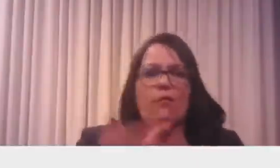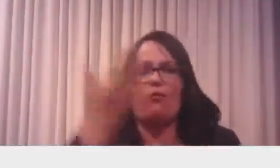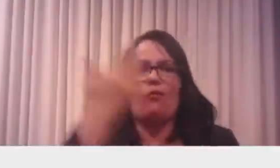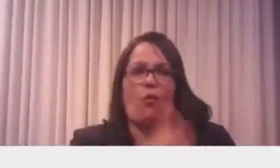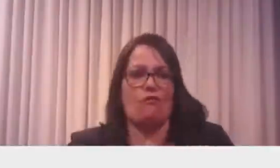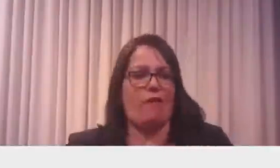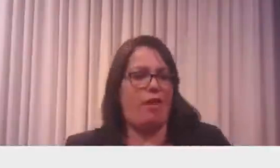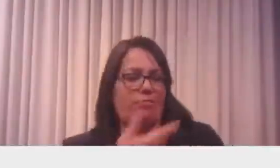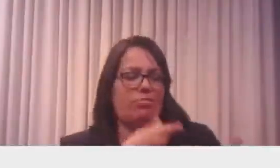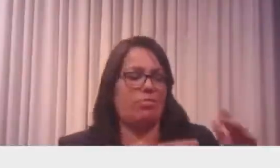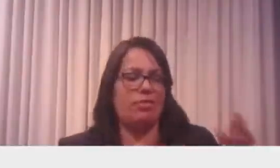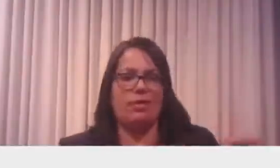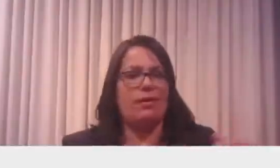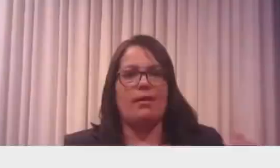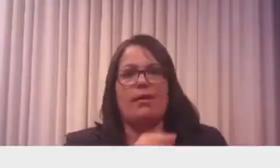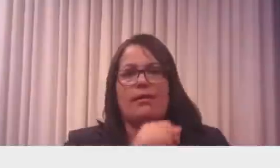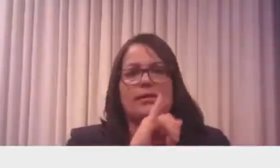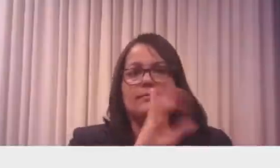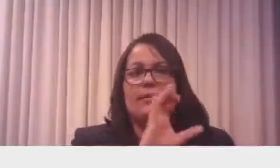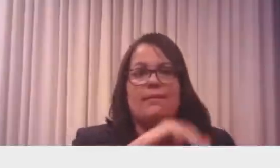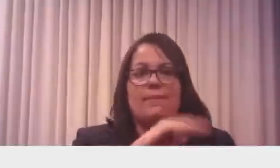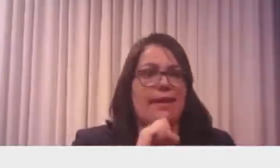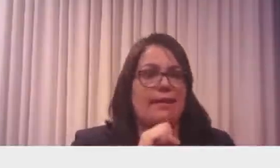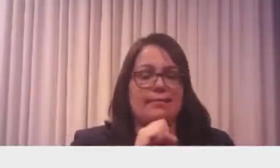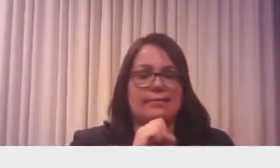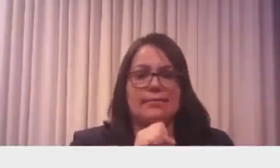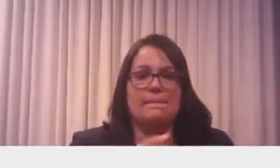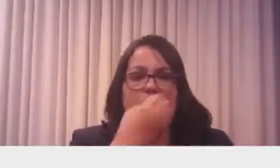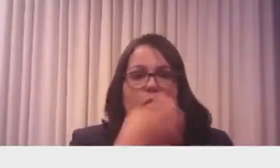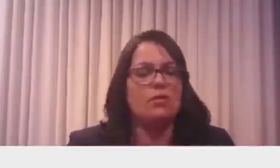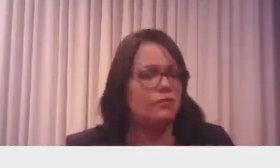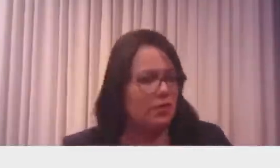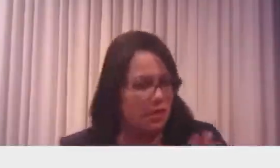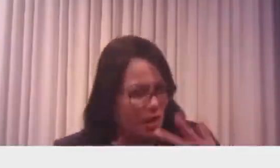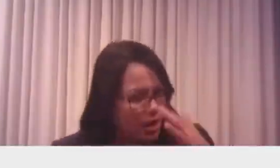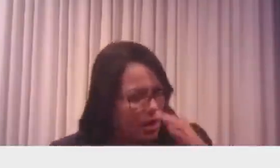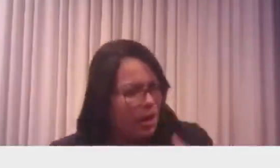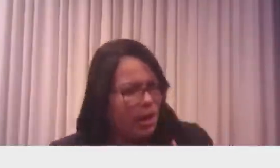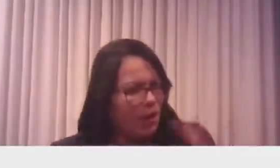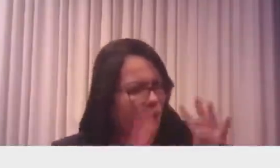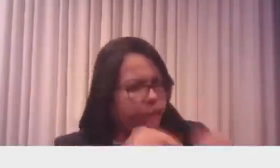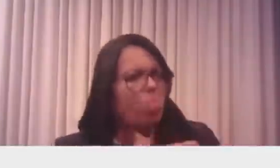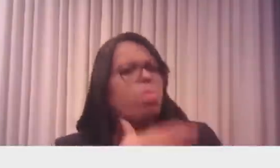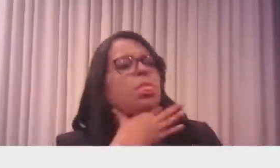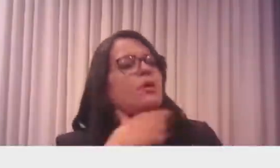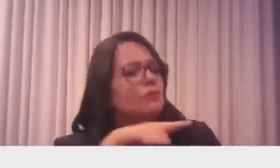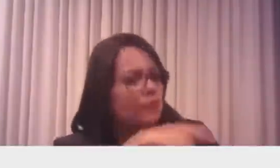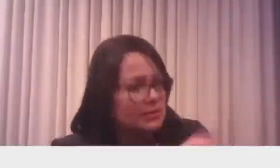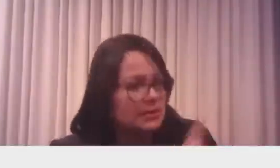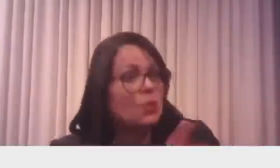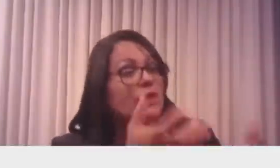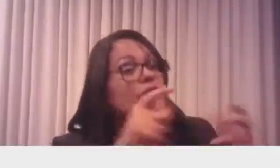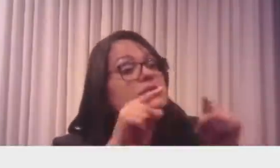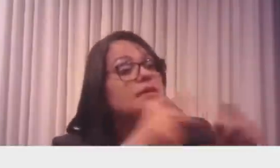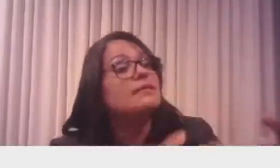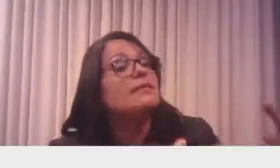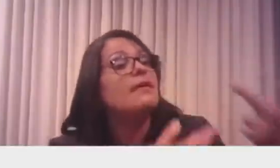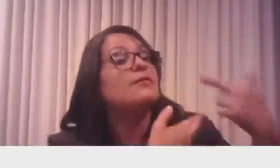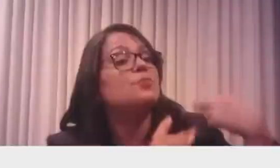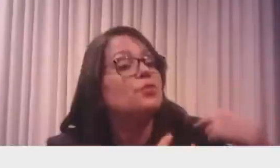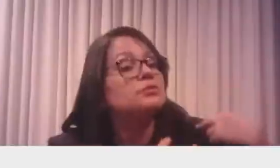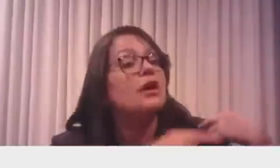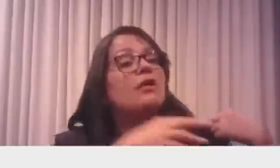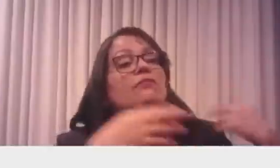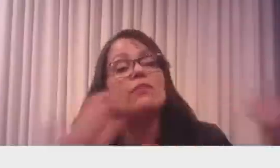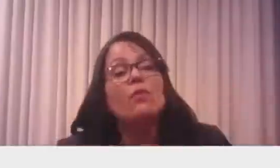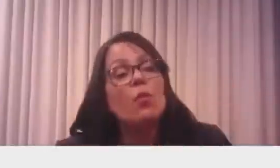Mas eu falo o seguinte, eu não quero matar você. Eu quero que você seja responsável por quanto é cobrado o ICMS no litro da gasolina.